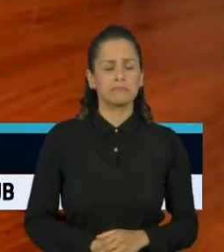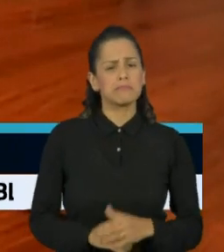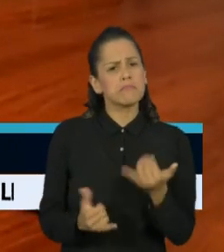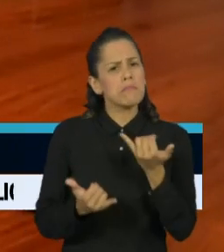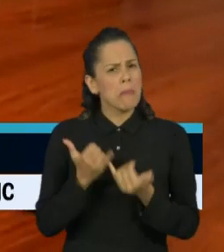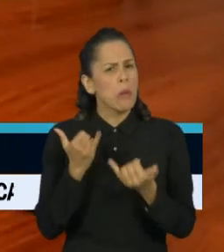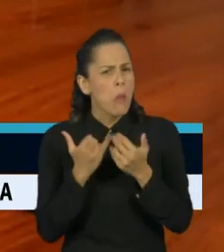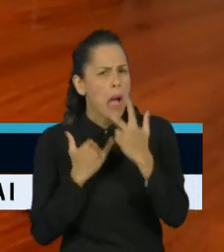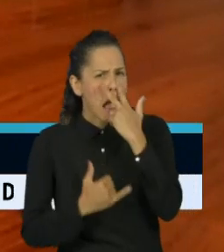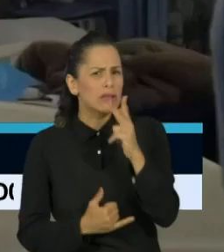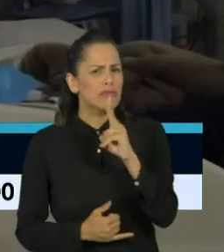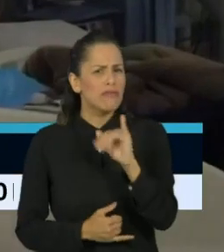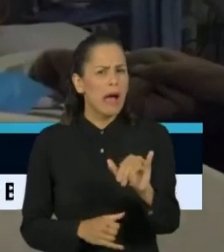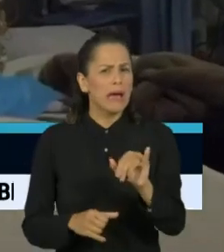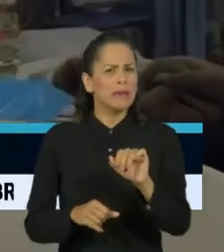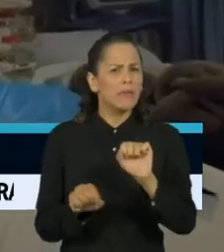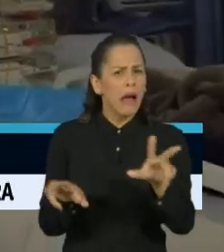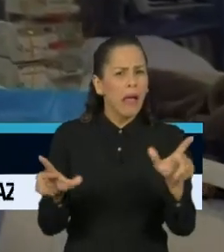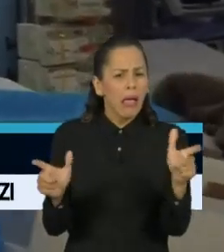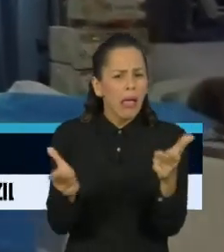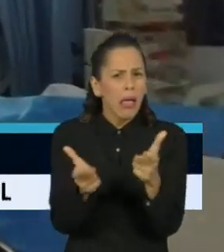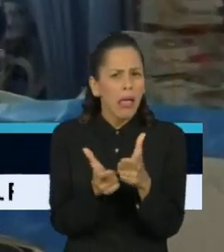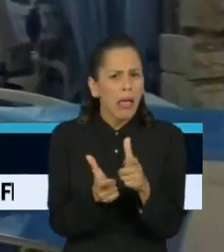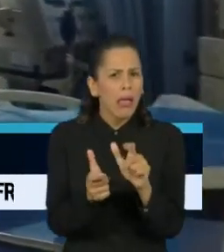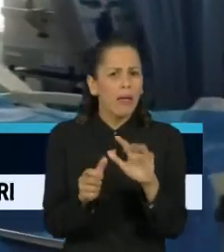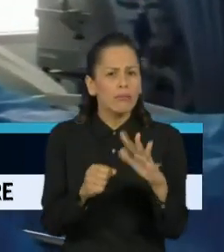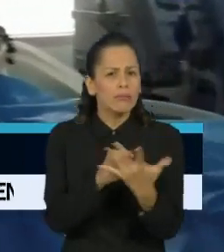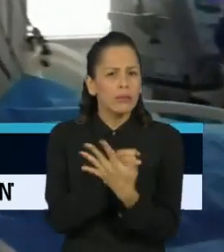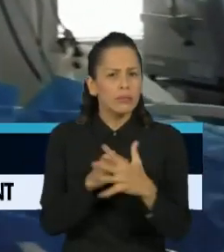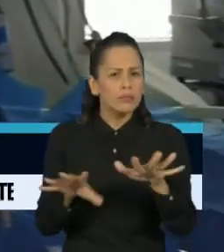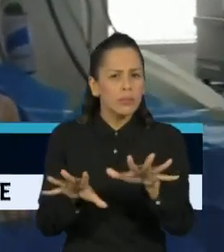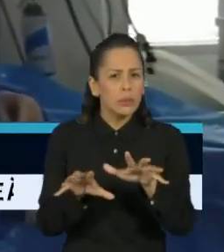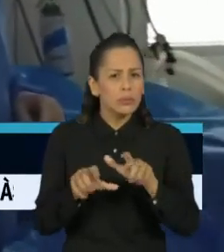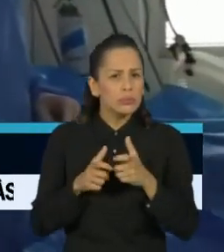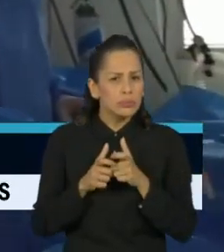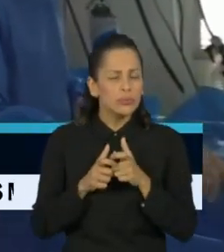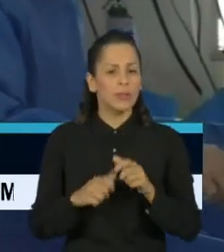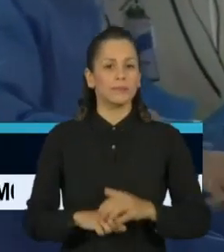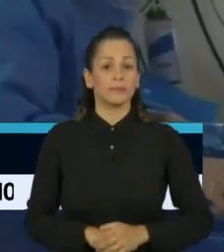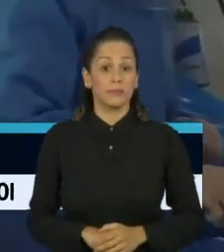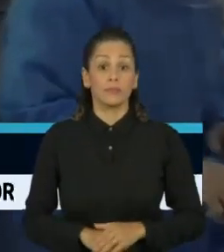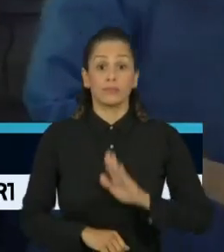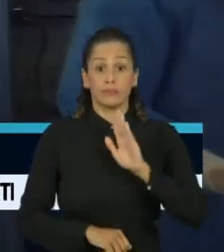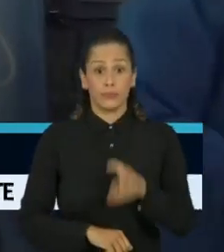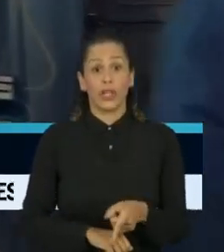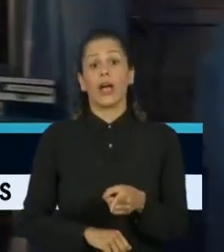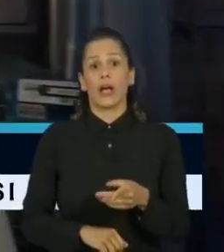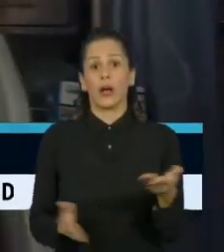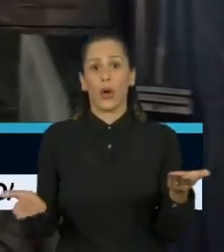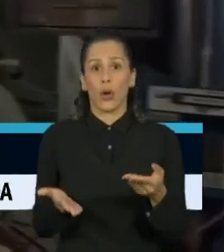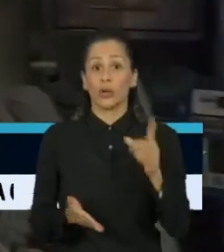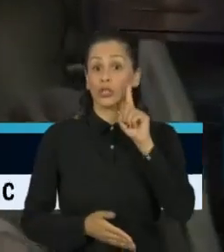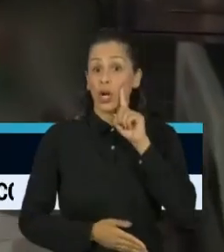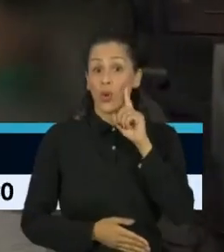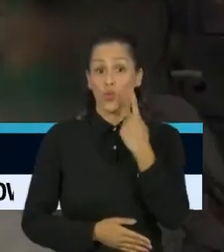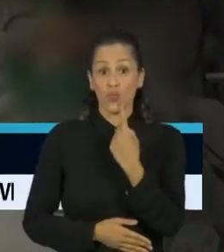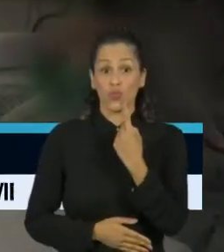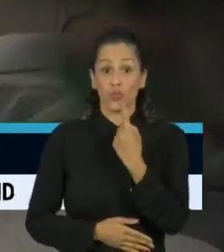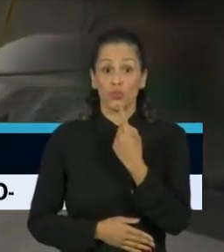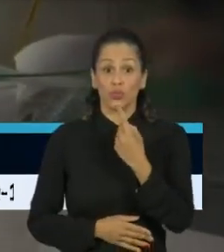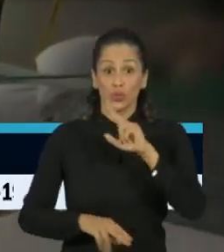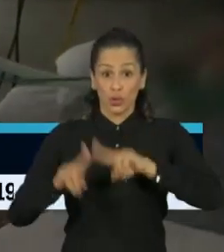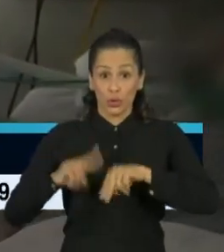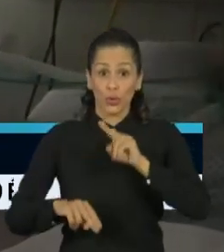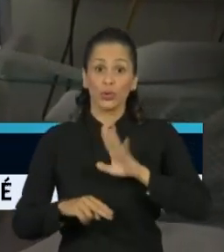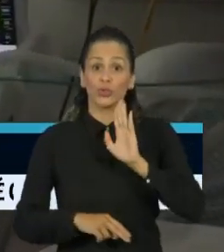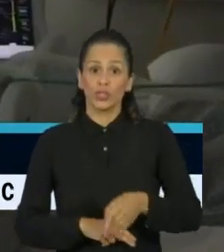embora a questão do vírus. 1º de junho, o Brasil ultrapassou a marca de 500 mil infectados. E daqui a 19 dias,